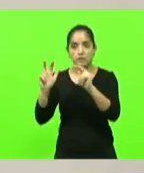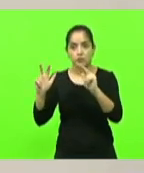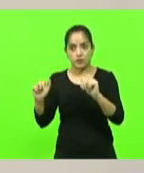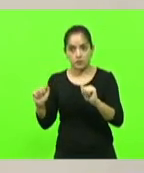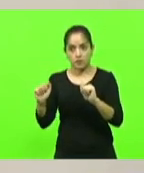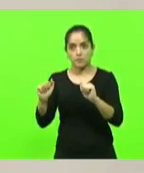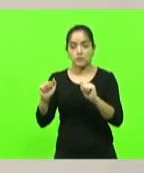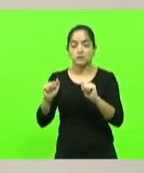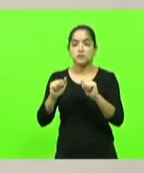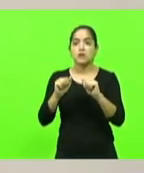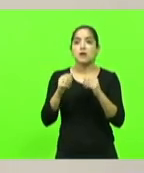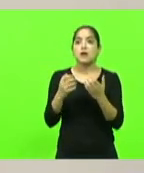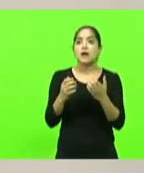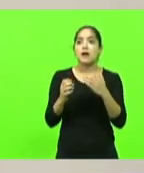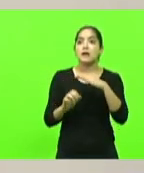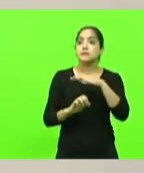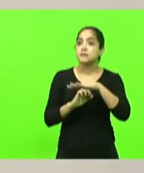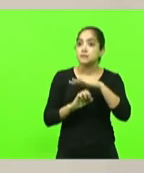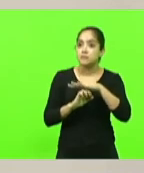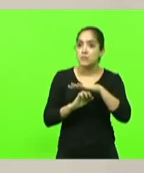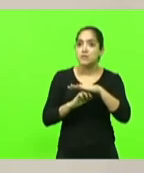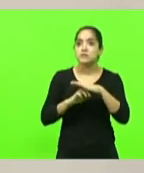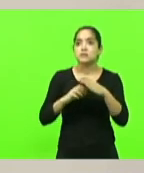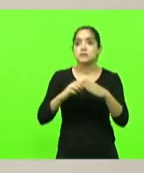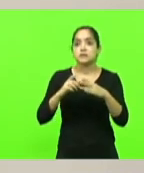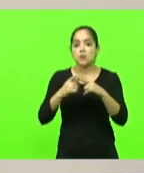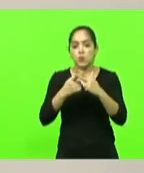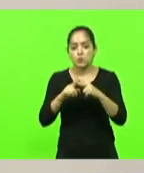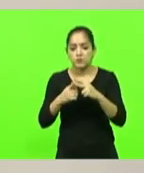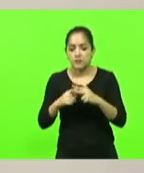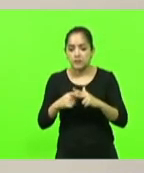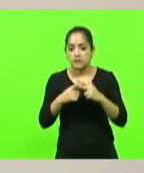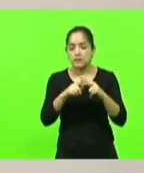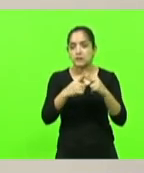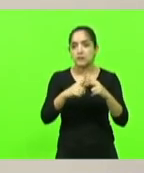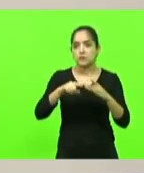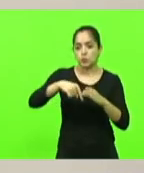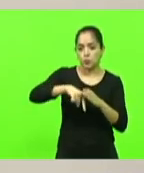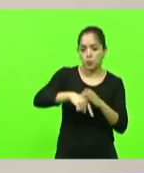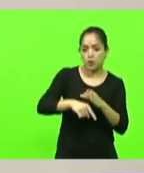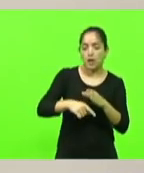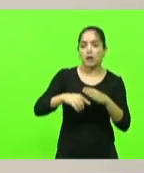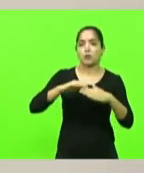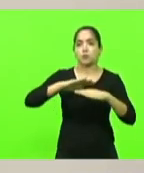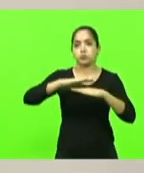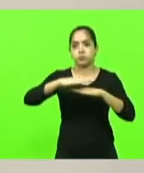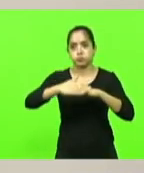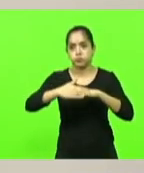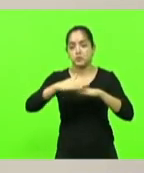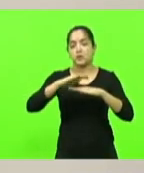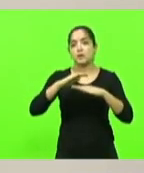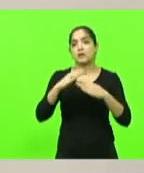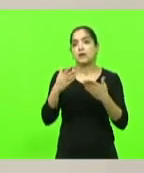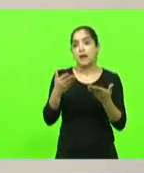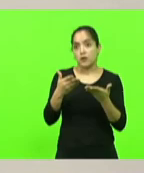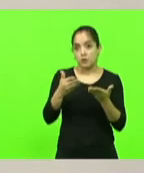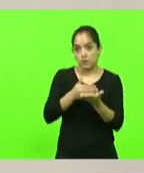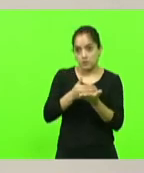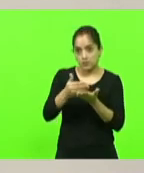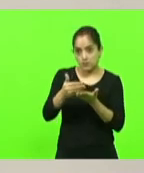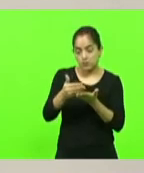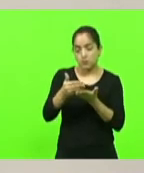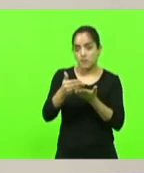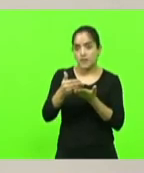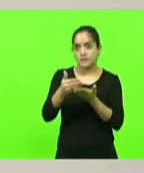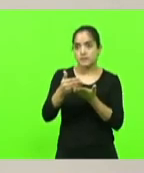estão fazendo os tapa-buracos emergenciais e no início do mês de outubro iniciaremos os serviços